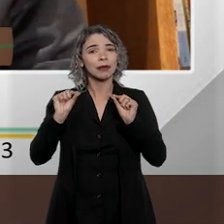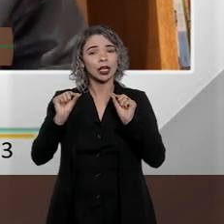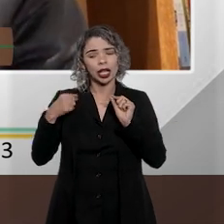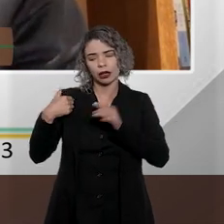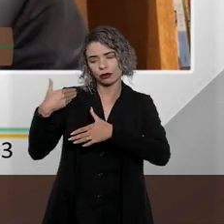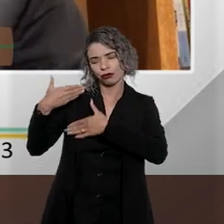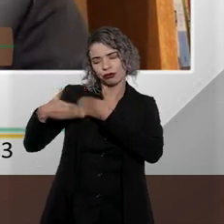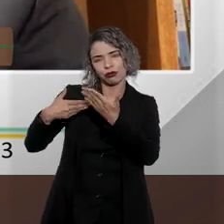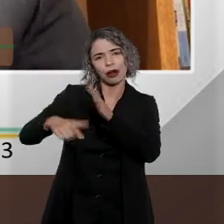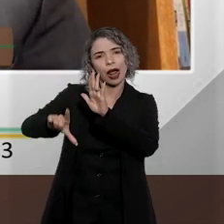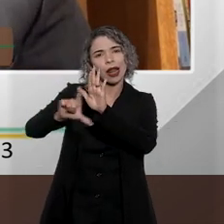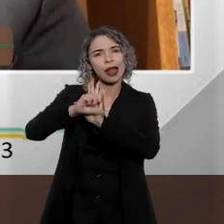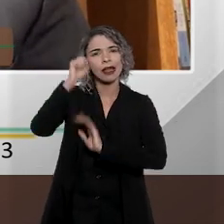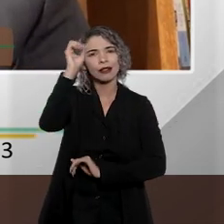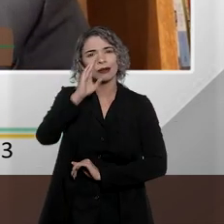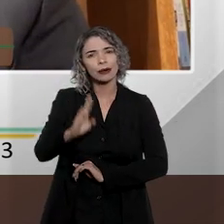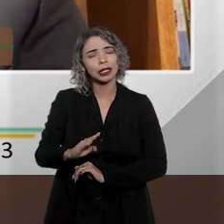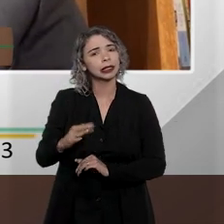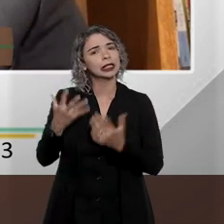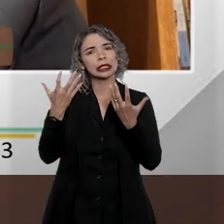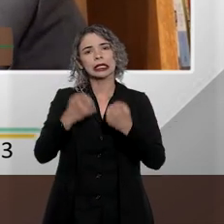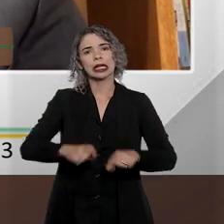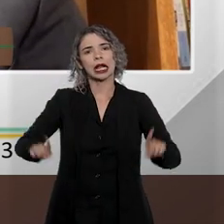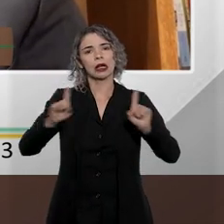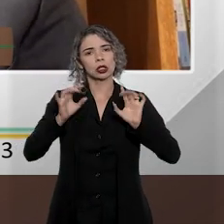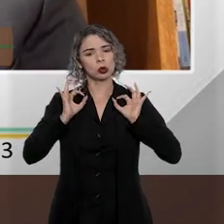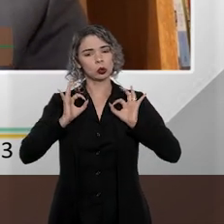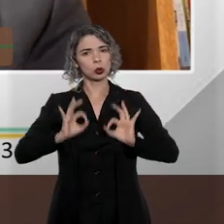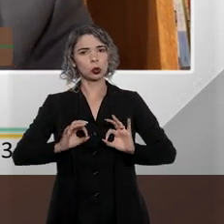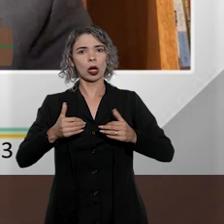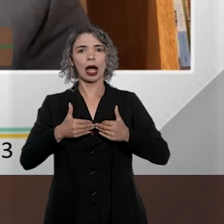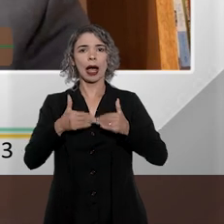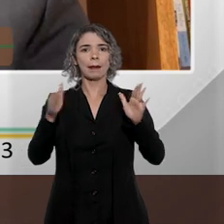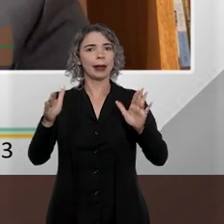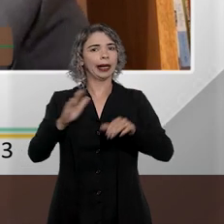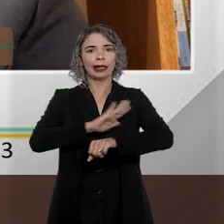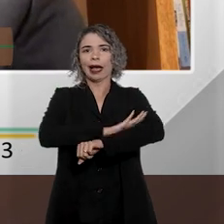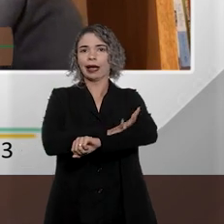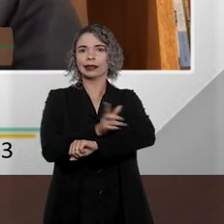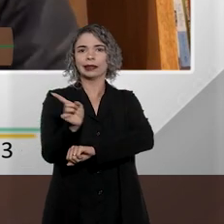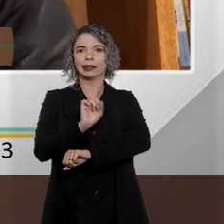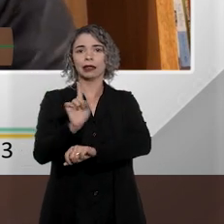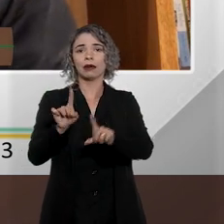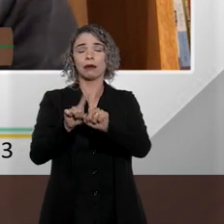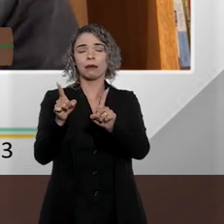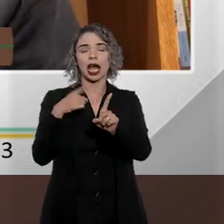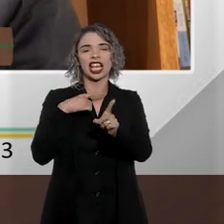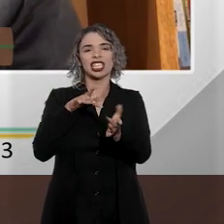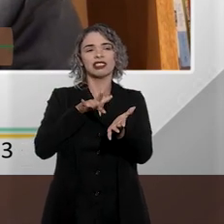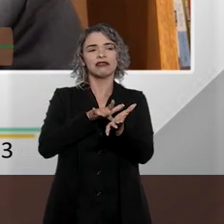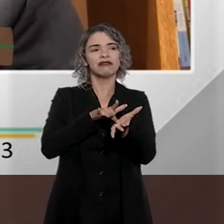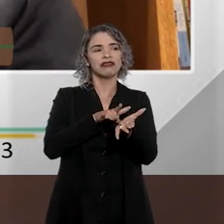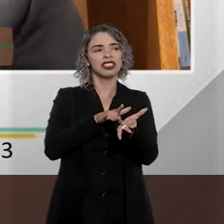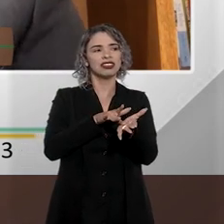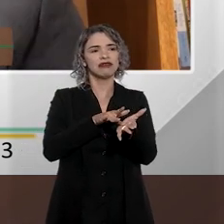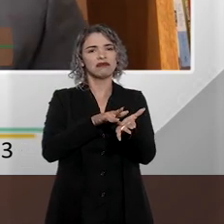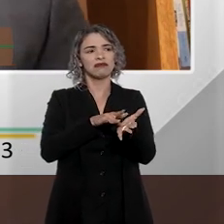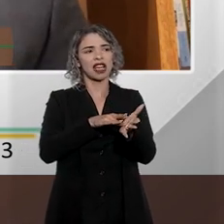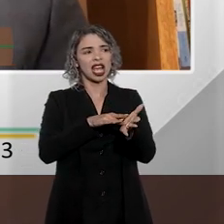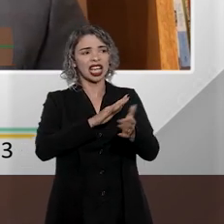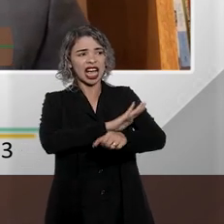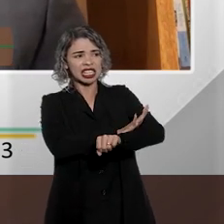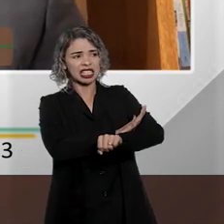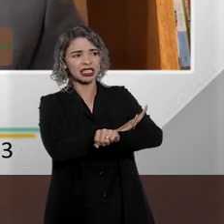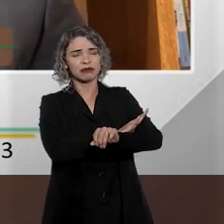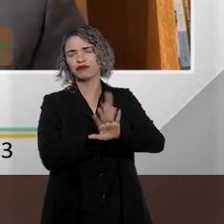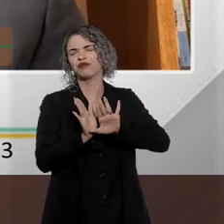período em que a legislação brasileira já não adota uma postura abertamente racista, mas também vai fechando os olhos para o racismo. Talvez uma